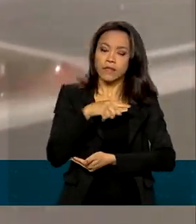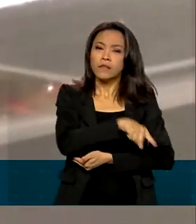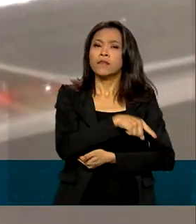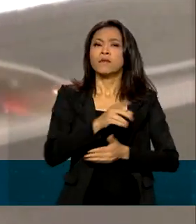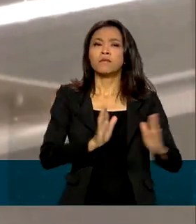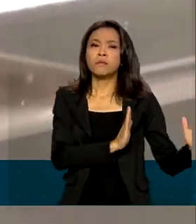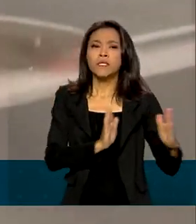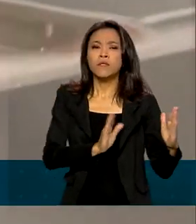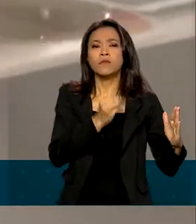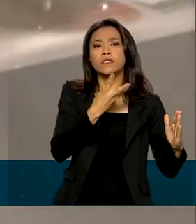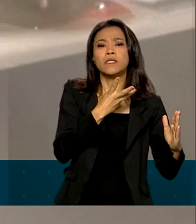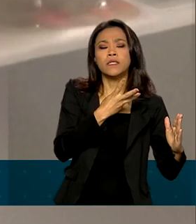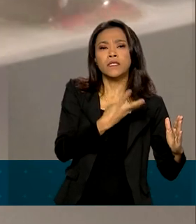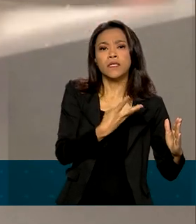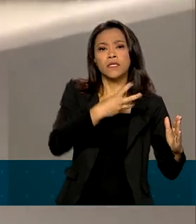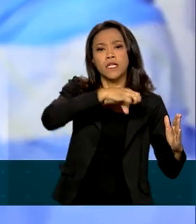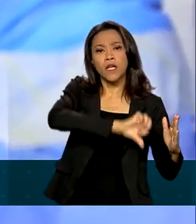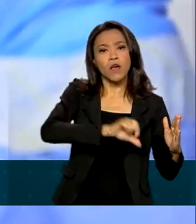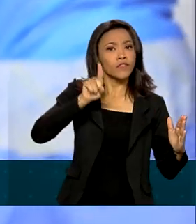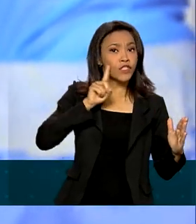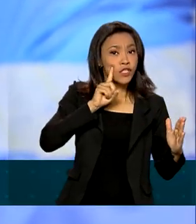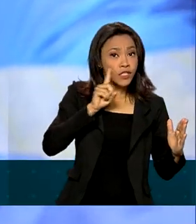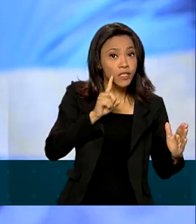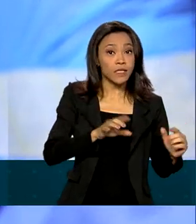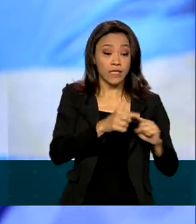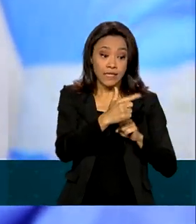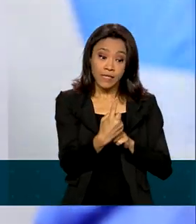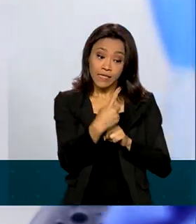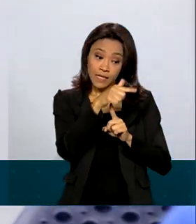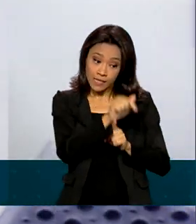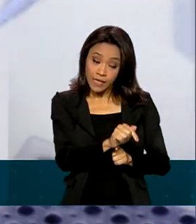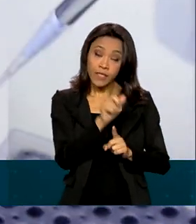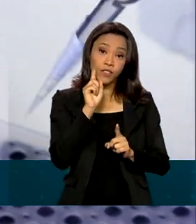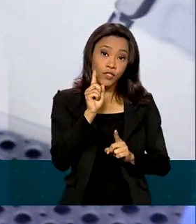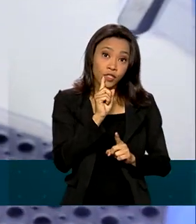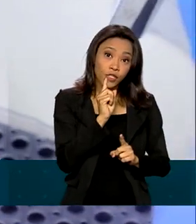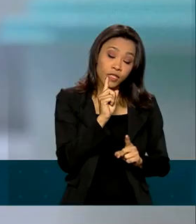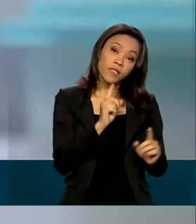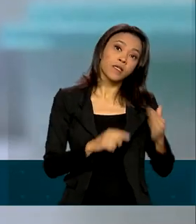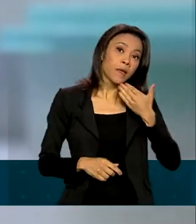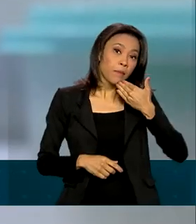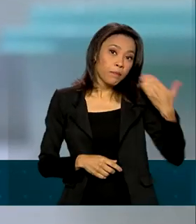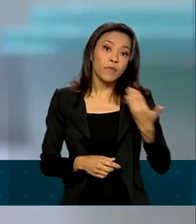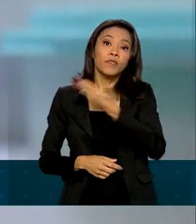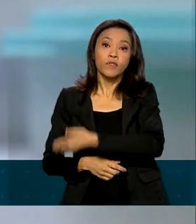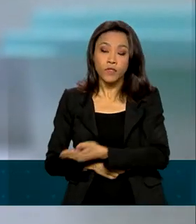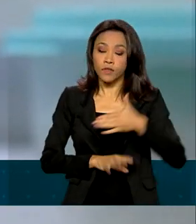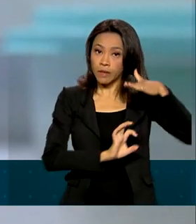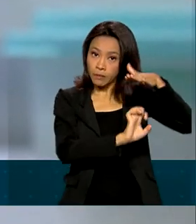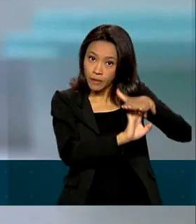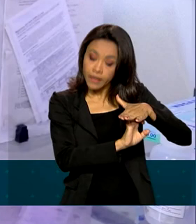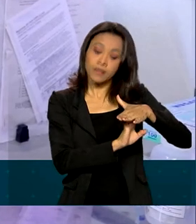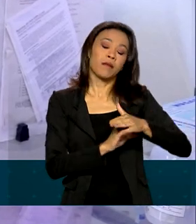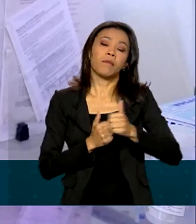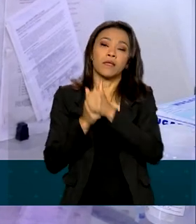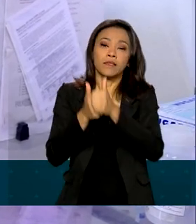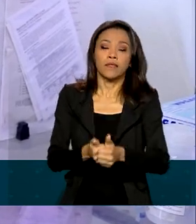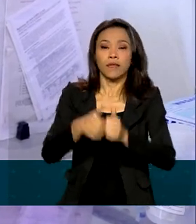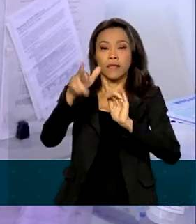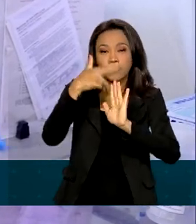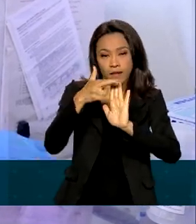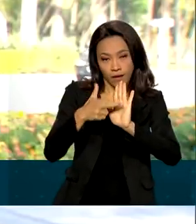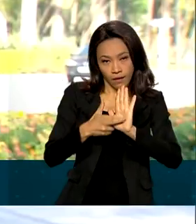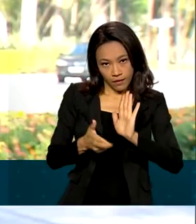39 dias, incluindo 17 dias solicitados pela própria empresa para atender exigências técnicas